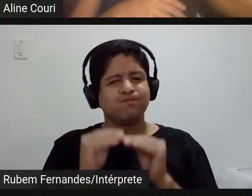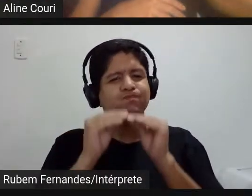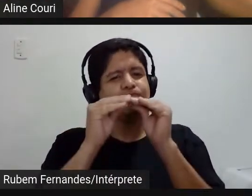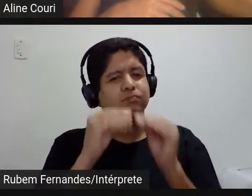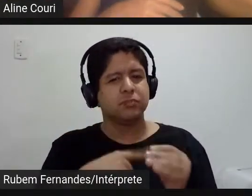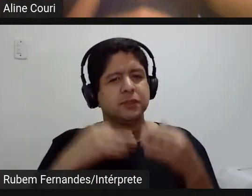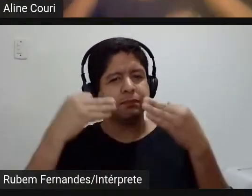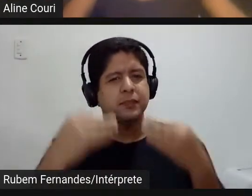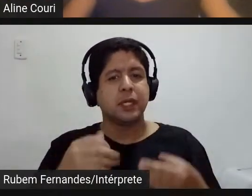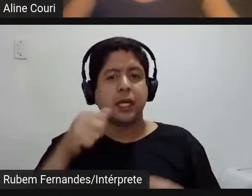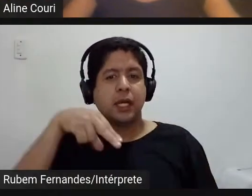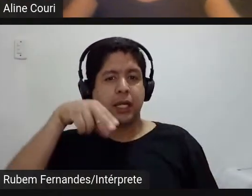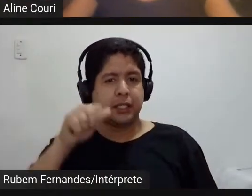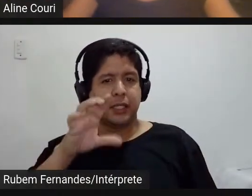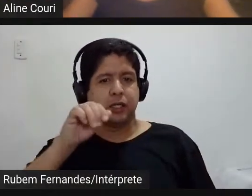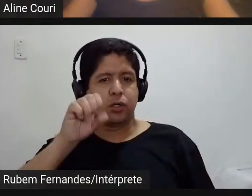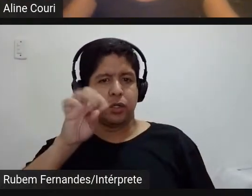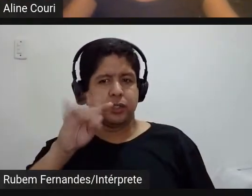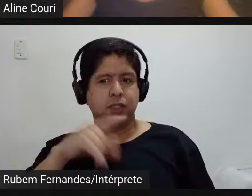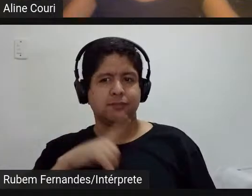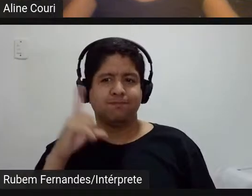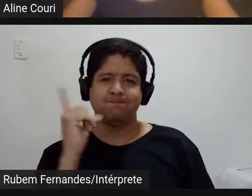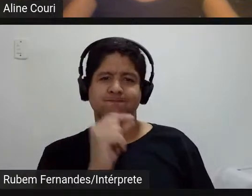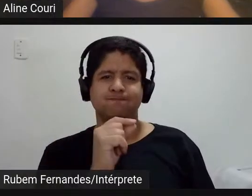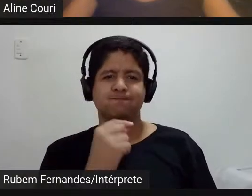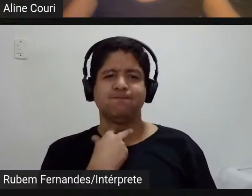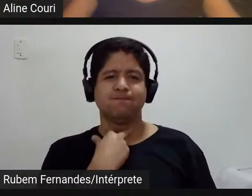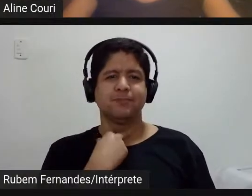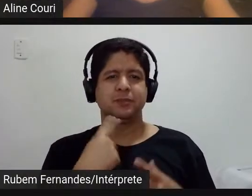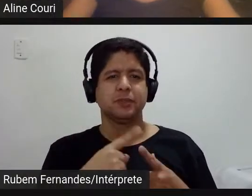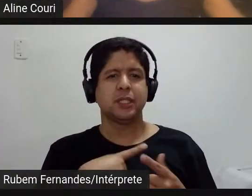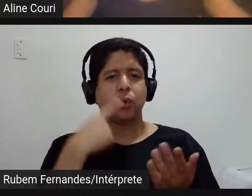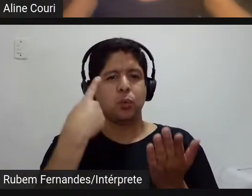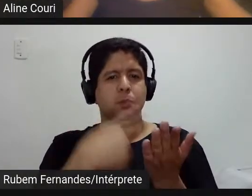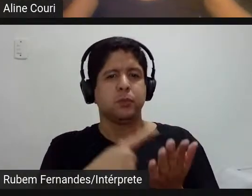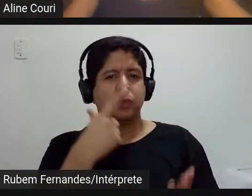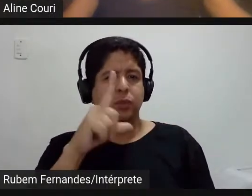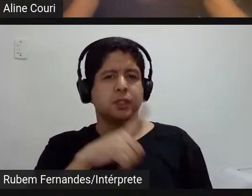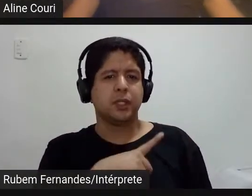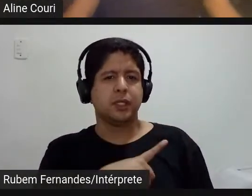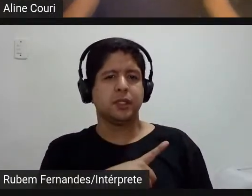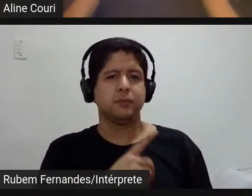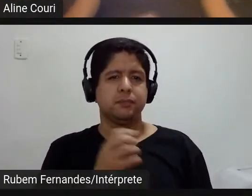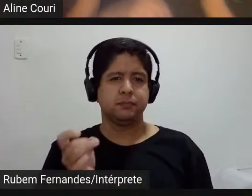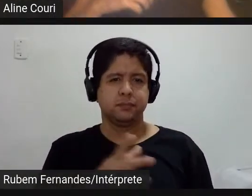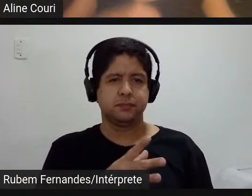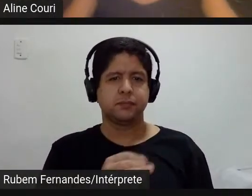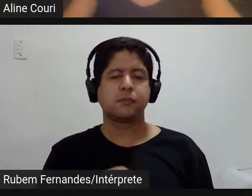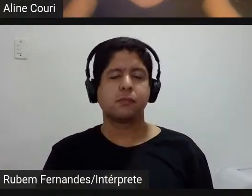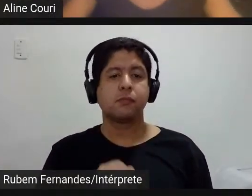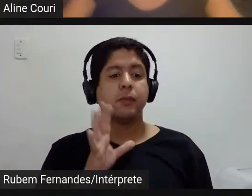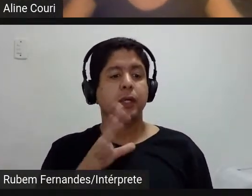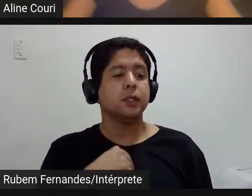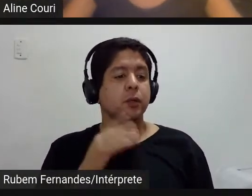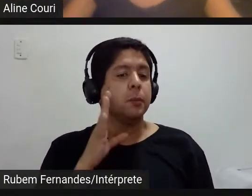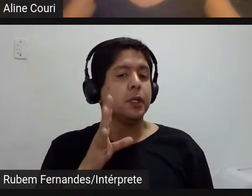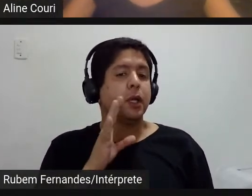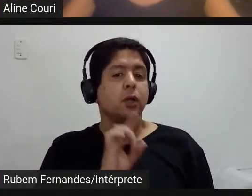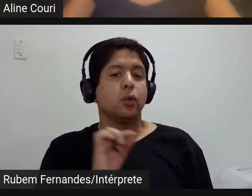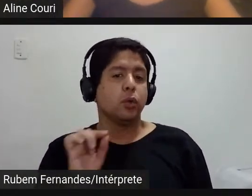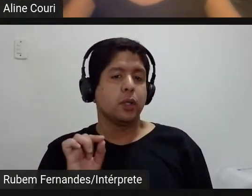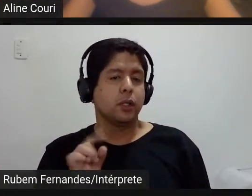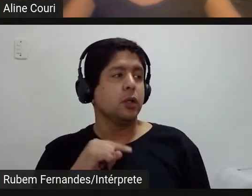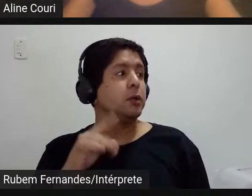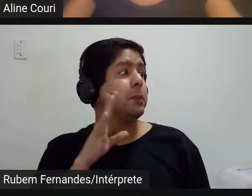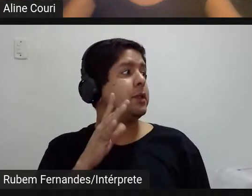Ana Costa acabou ela teve que sair que ela tinha um outro compromisso então ela não ficou agora para o fechamento mas assim ressaltar né